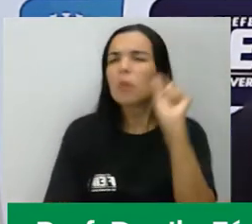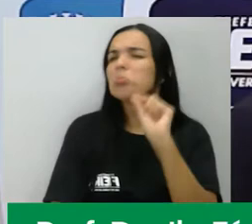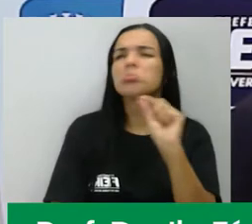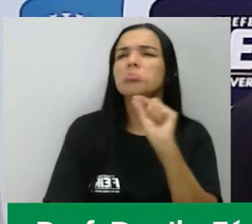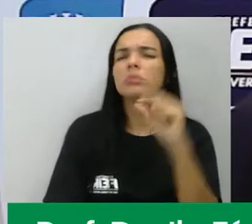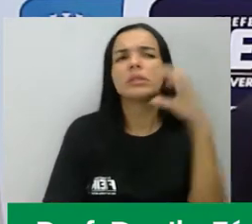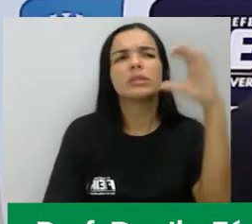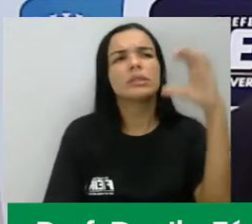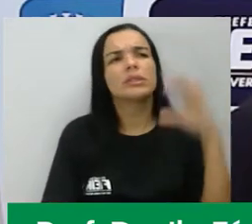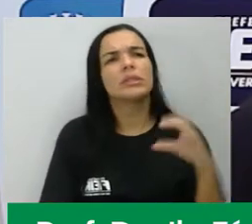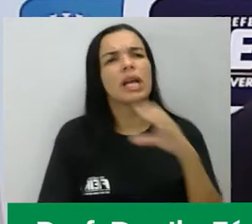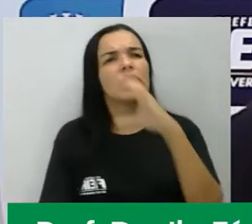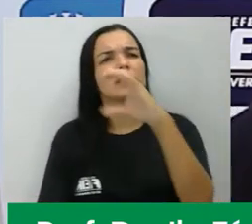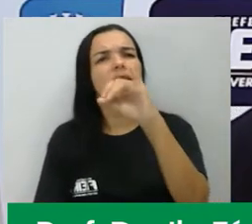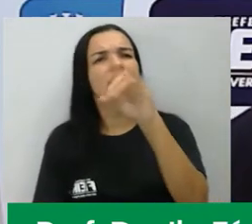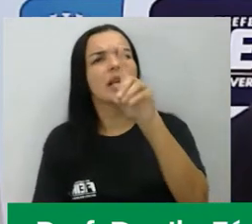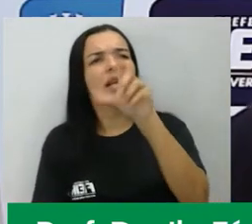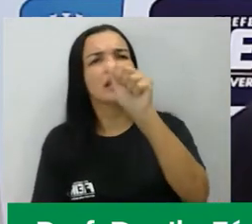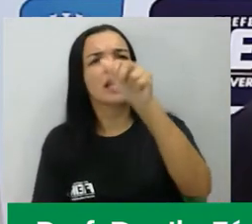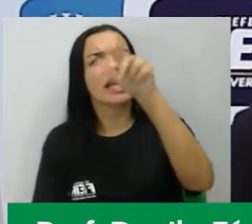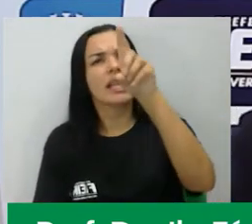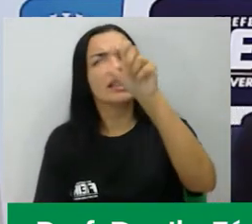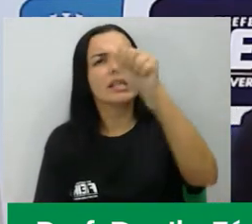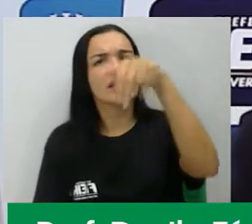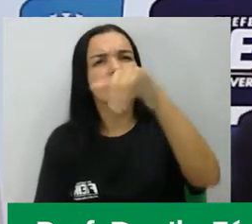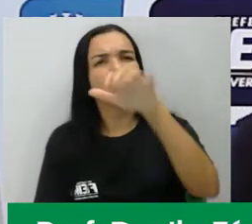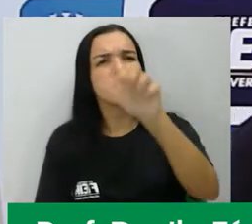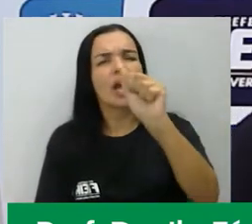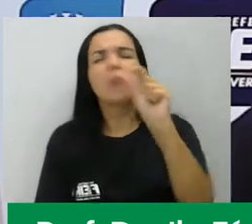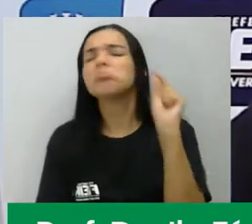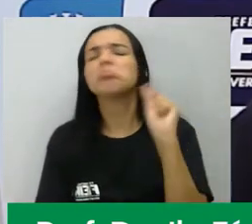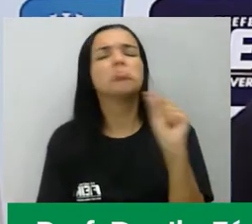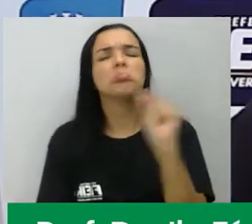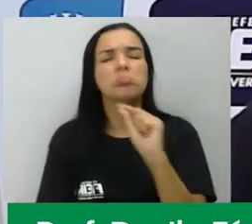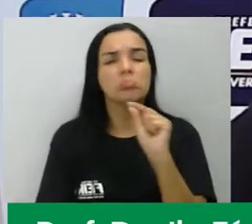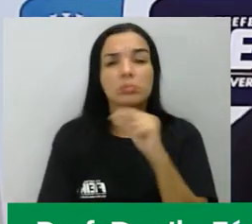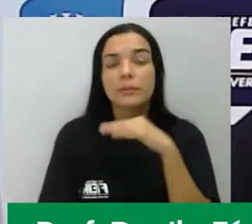o que é essa tal cidadania, né, gente? O que é a cidadania?